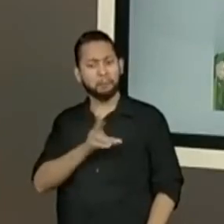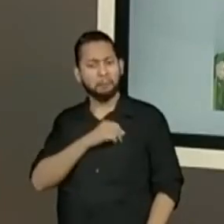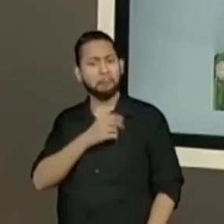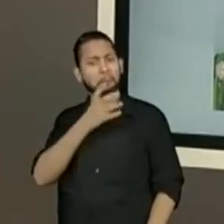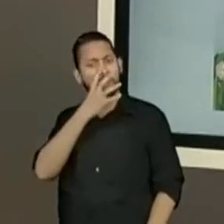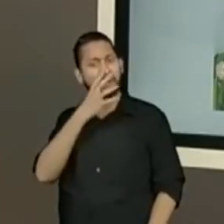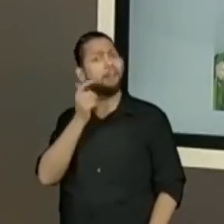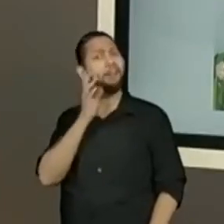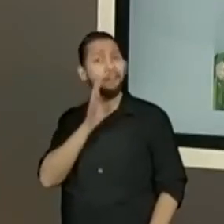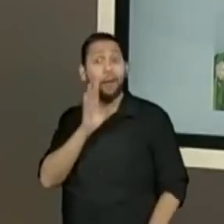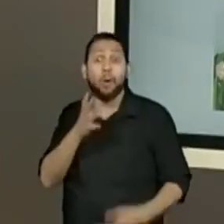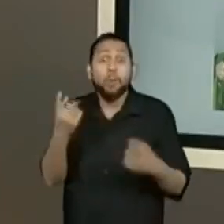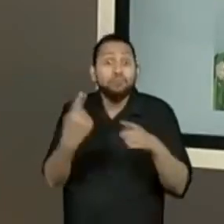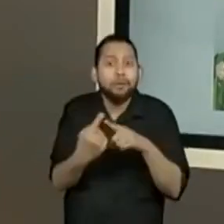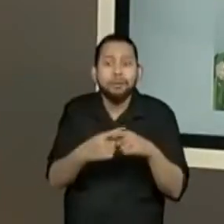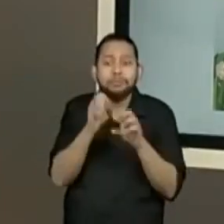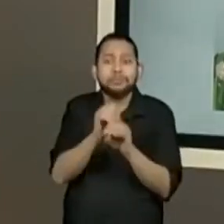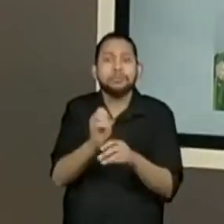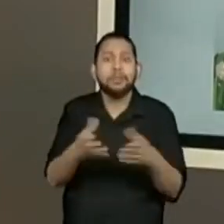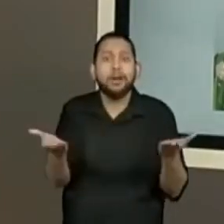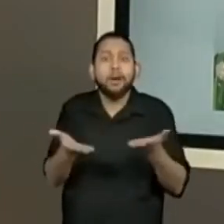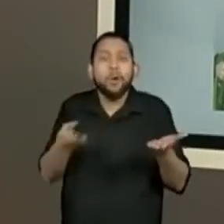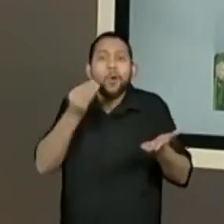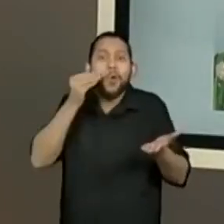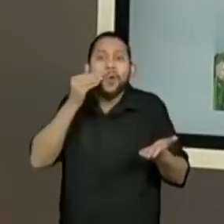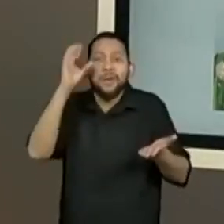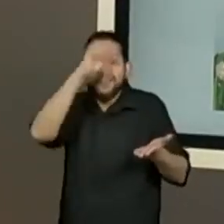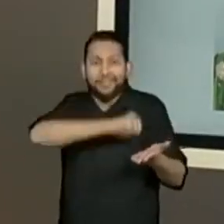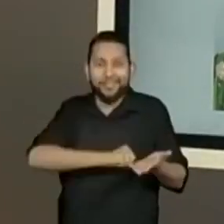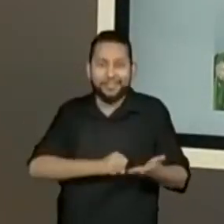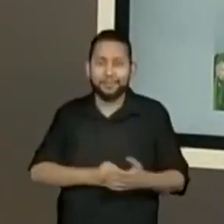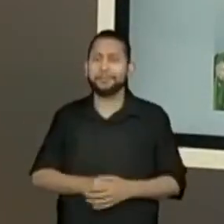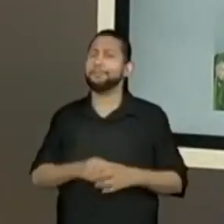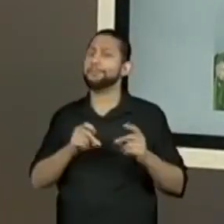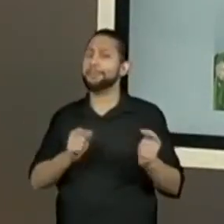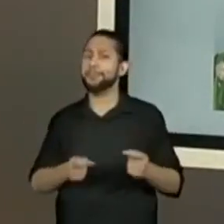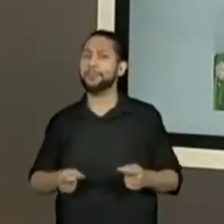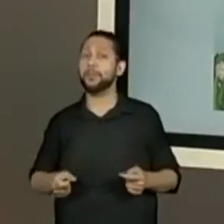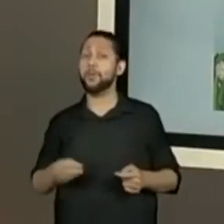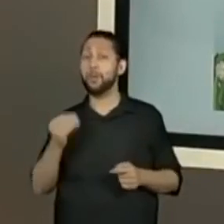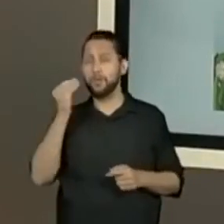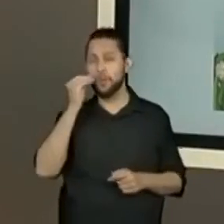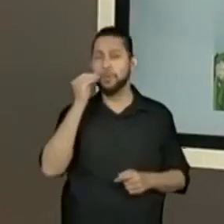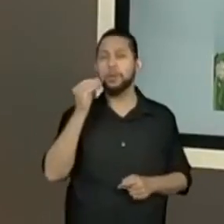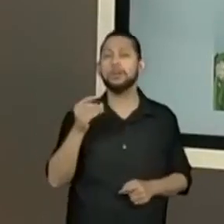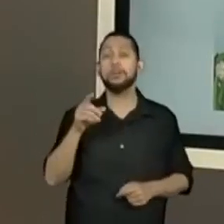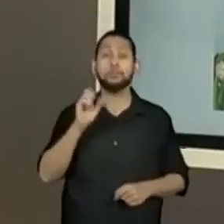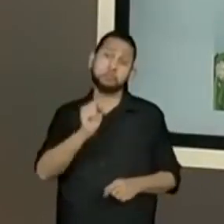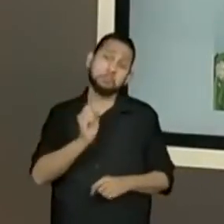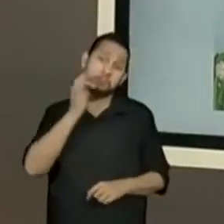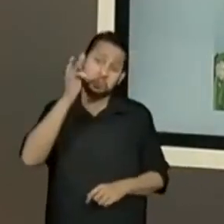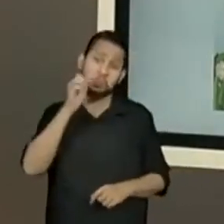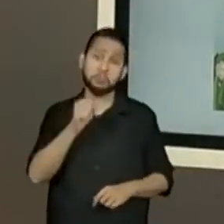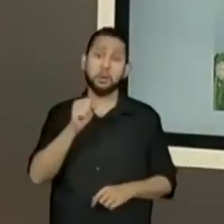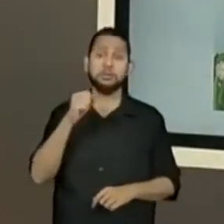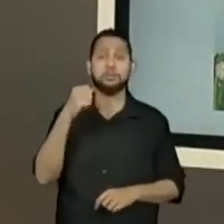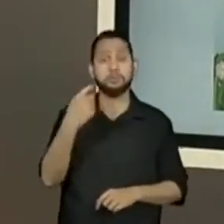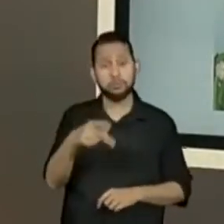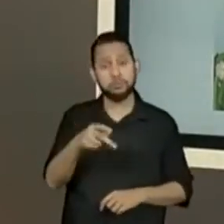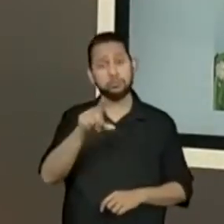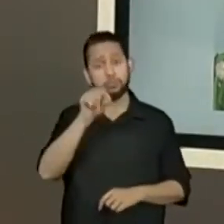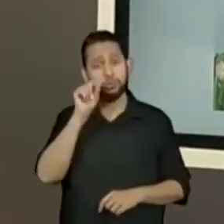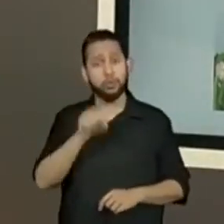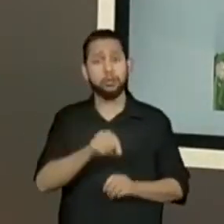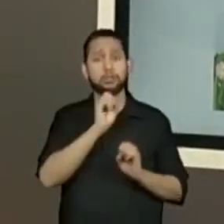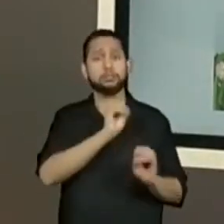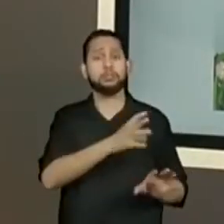Isso é legal também. Porque é uma oportunidade de você aprender. E quem sabe essa vai ser a brincadeira que você vai escolher para ensinar para um amigo